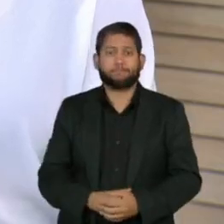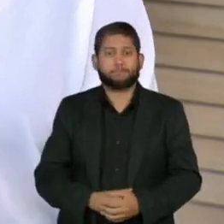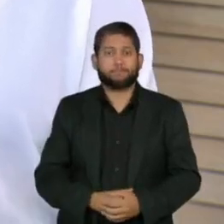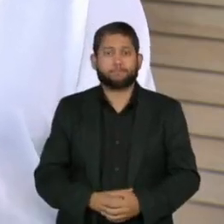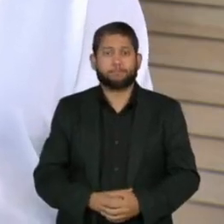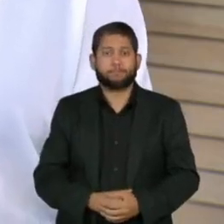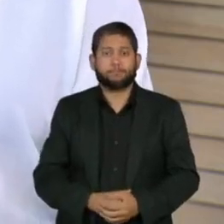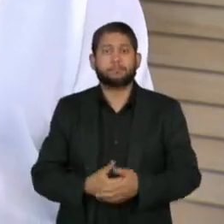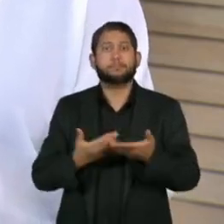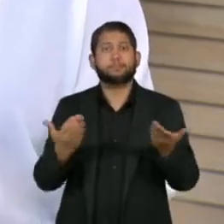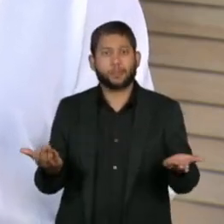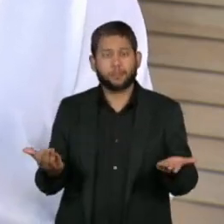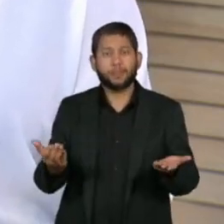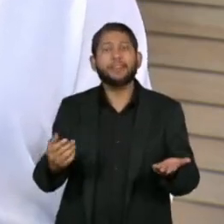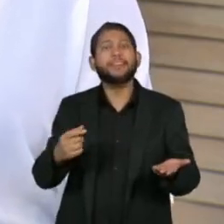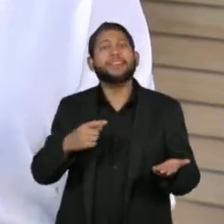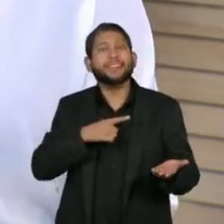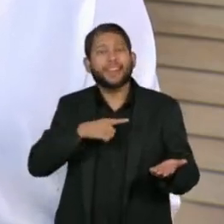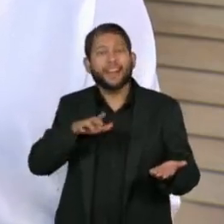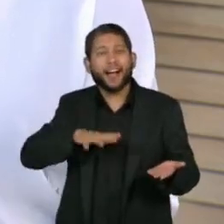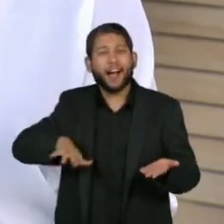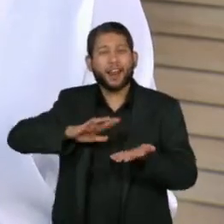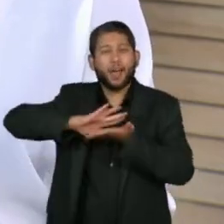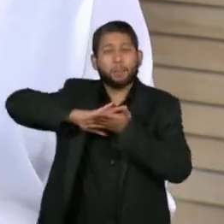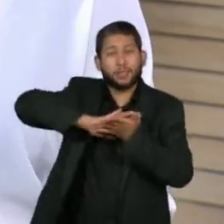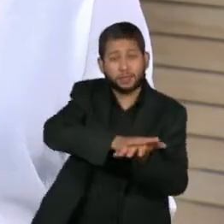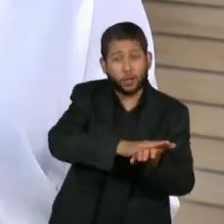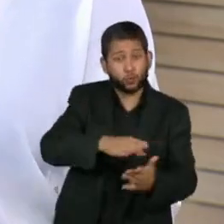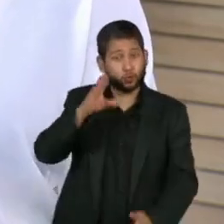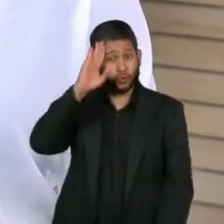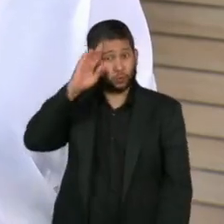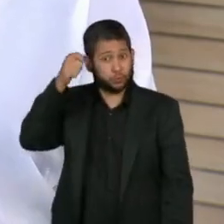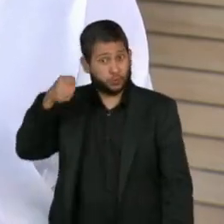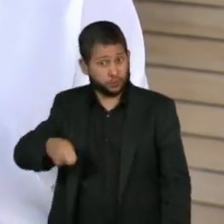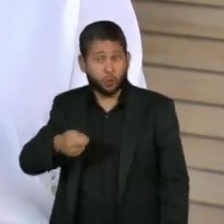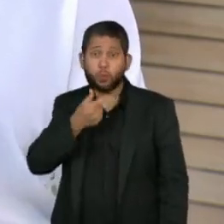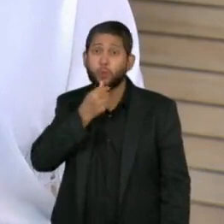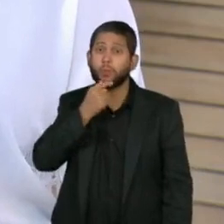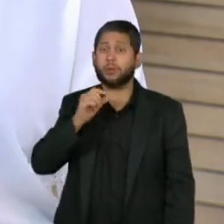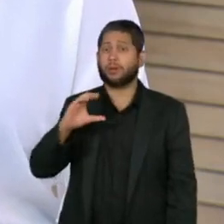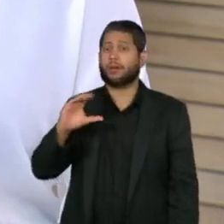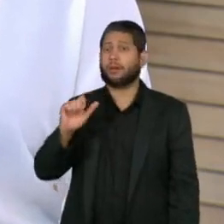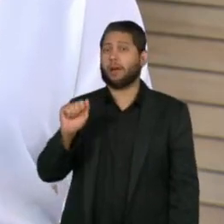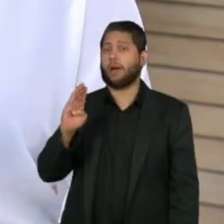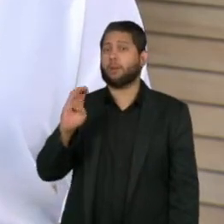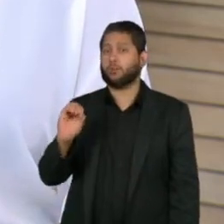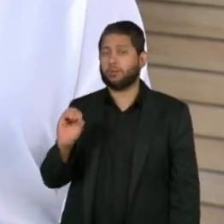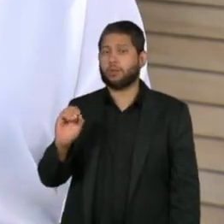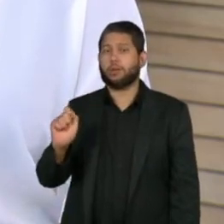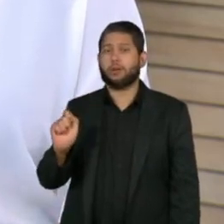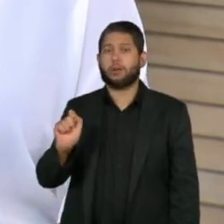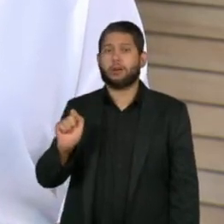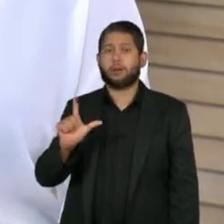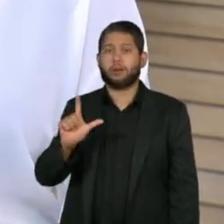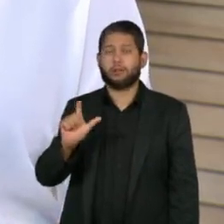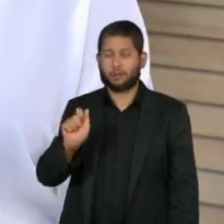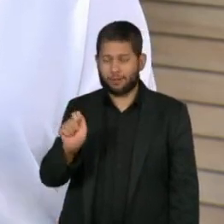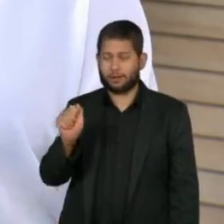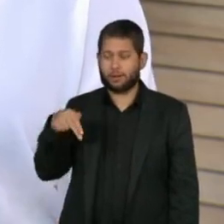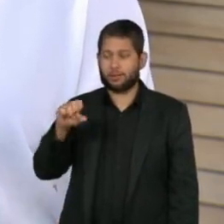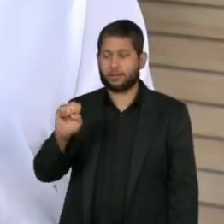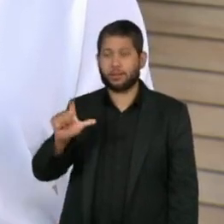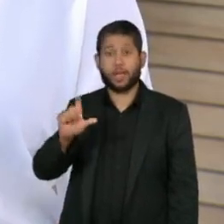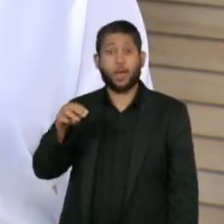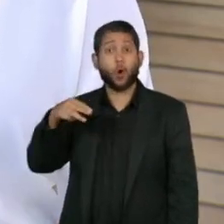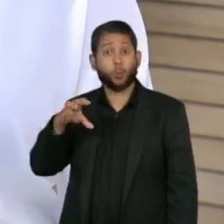O informante das forças de repressão da ditadura militar, conhecido como Cabo Anselmo, foi sepultado em Jundiaí na